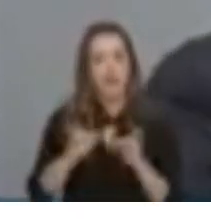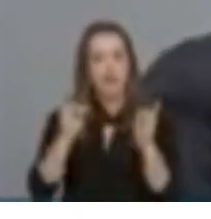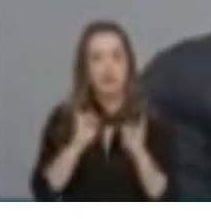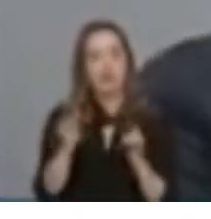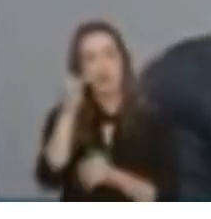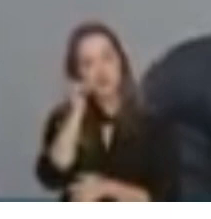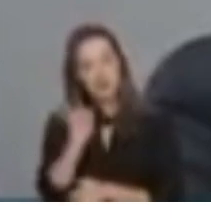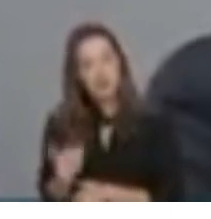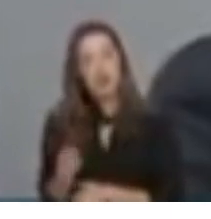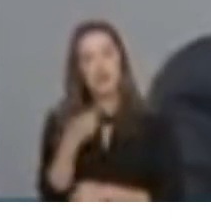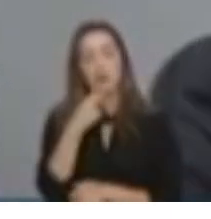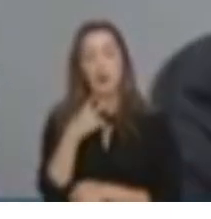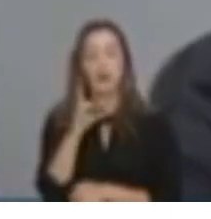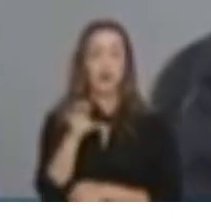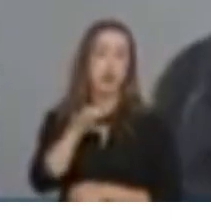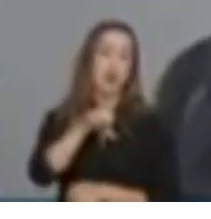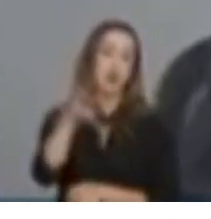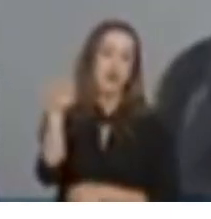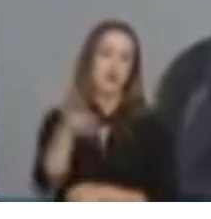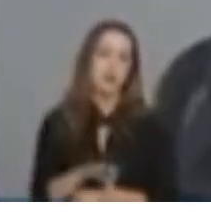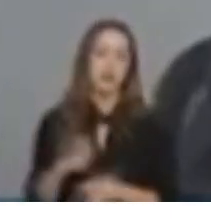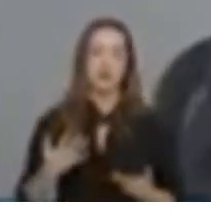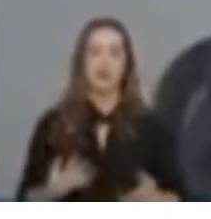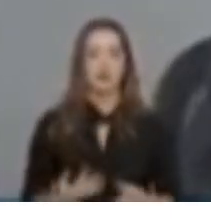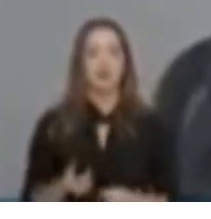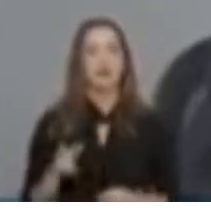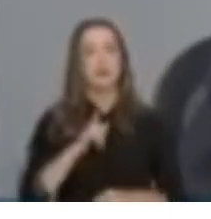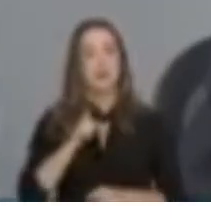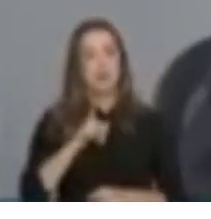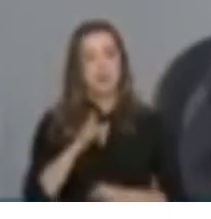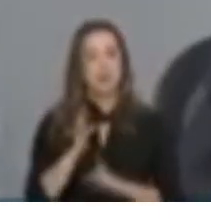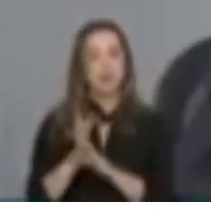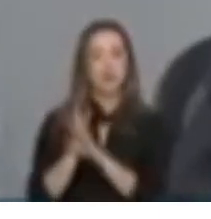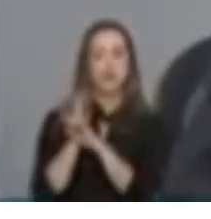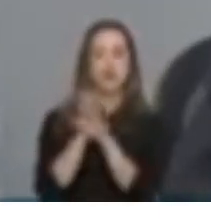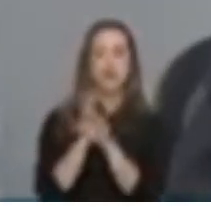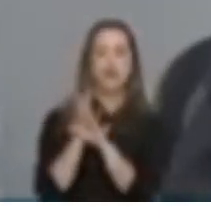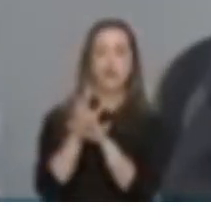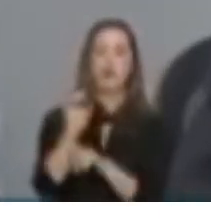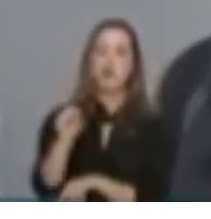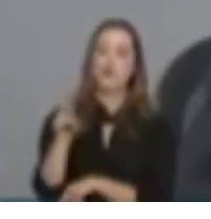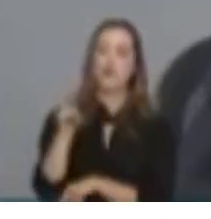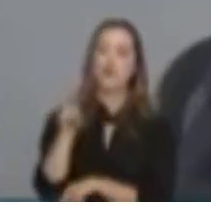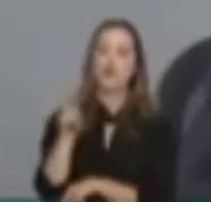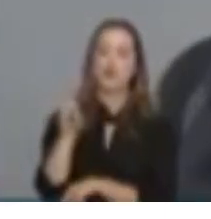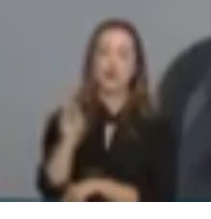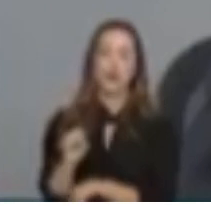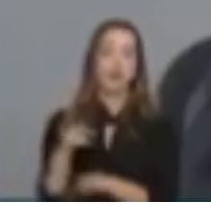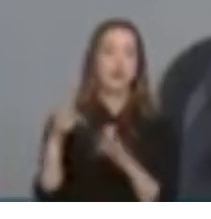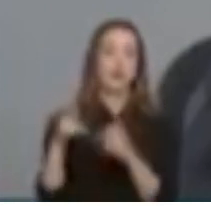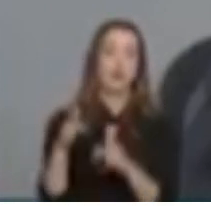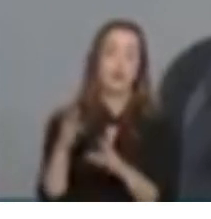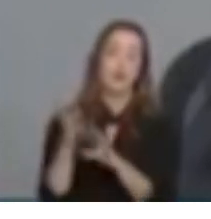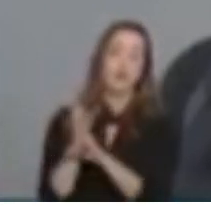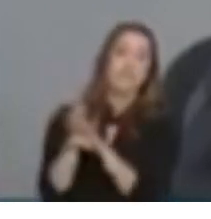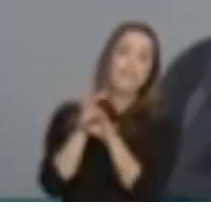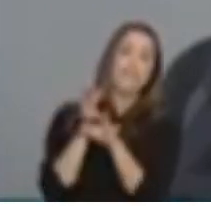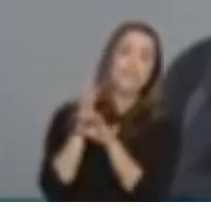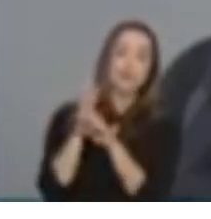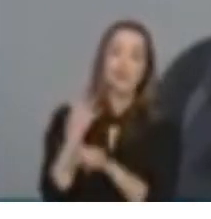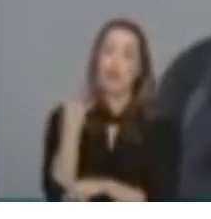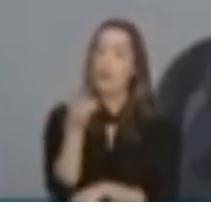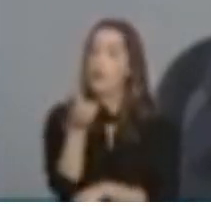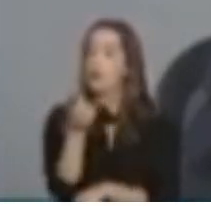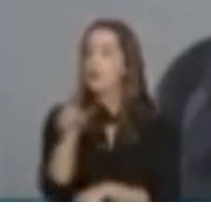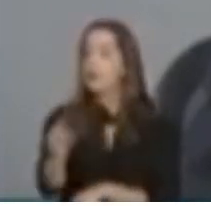Esse sistema tem capilaridade em todas as cidades, nós temos unidade de saúde. Nós temos 46 mil